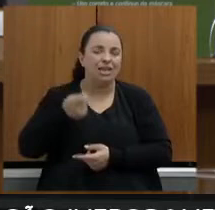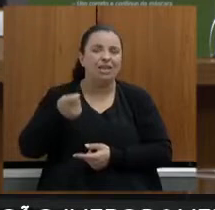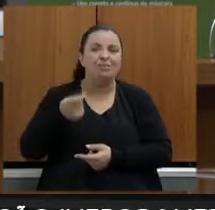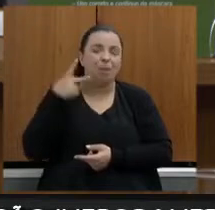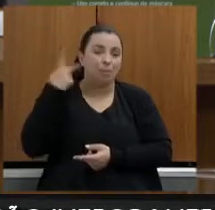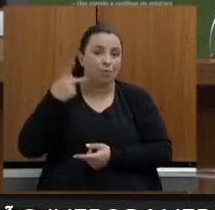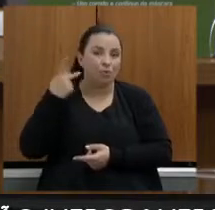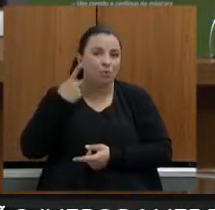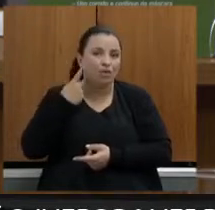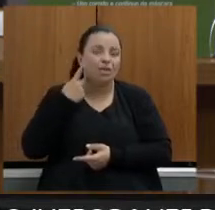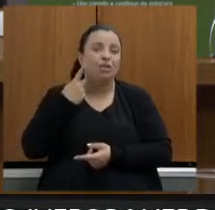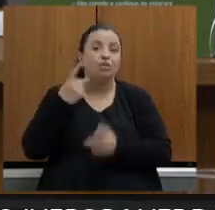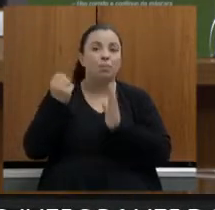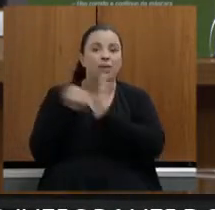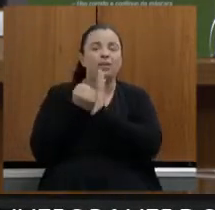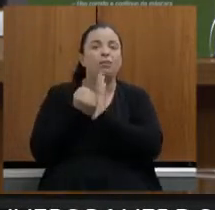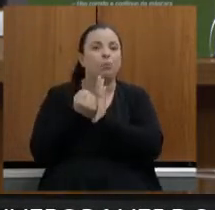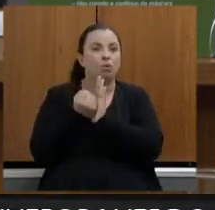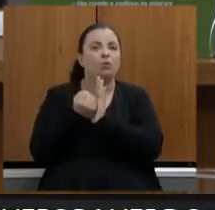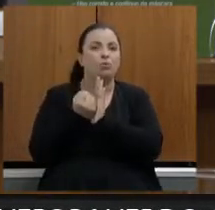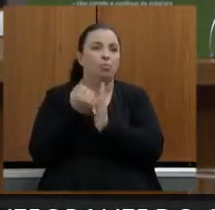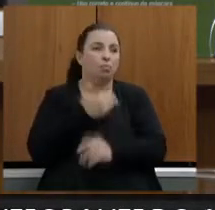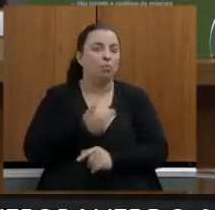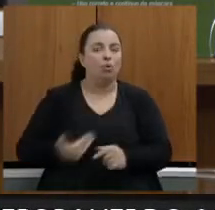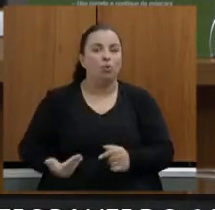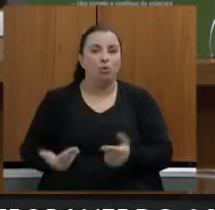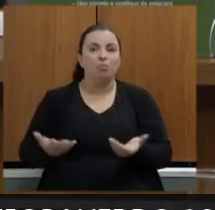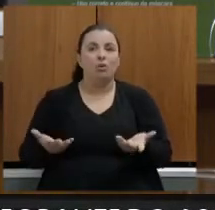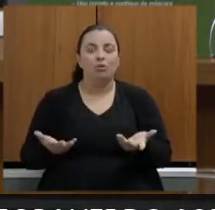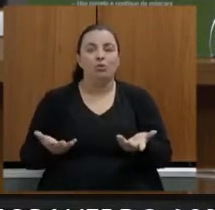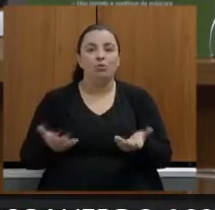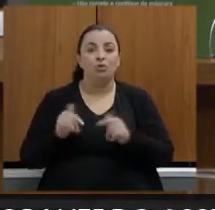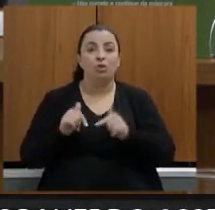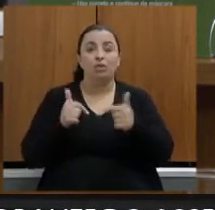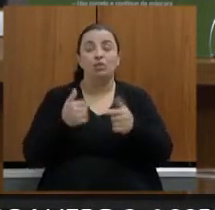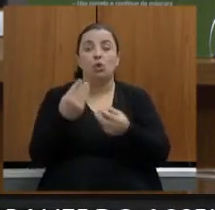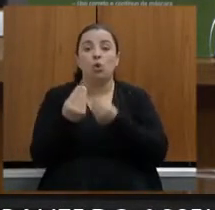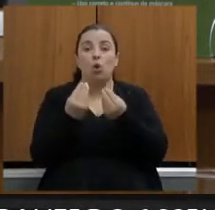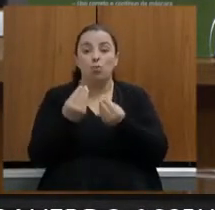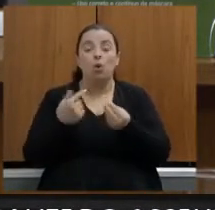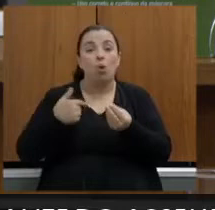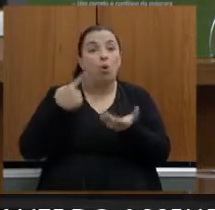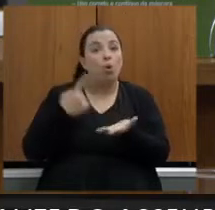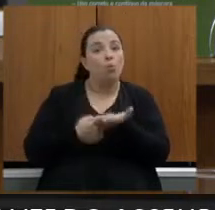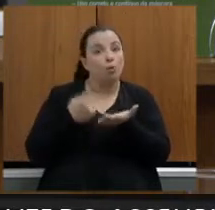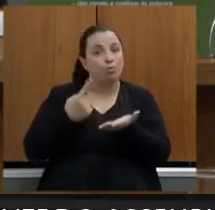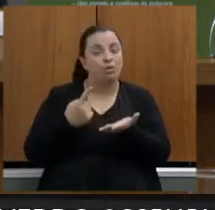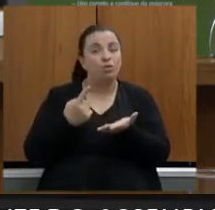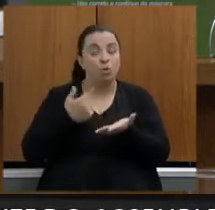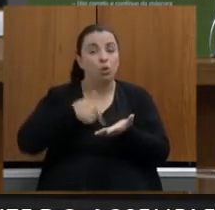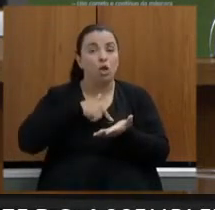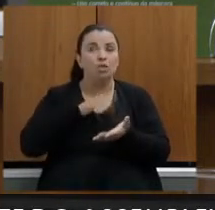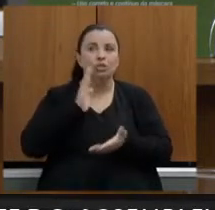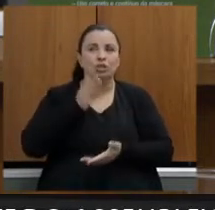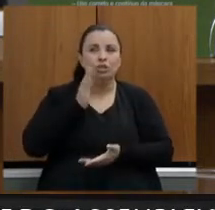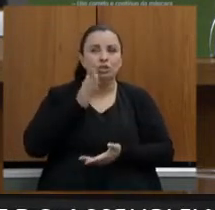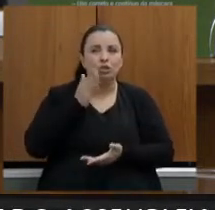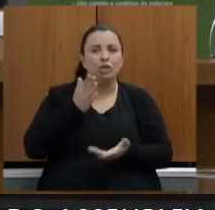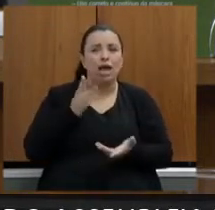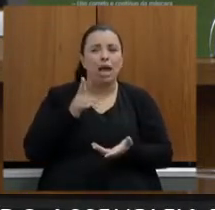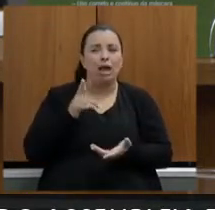conosco na atuação como compromitentes fizemos assim que isso foi